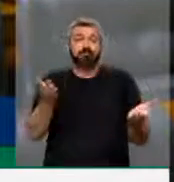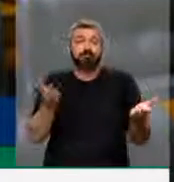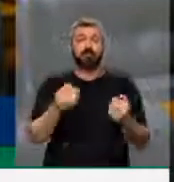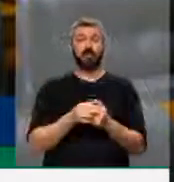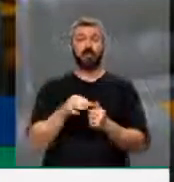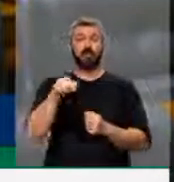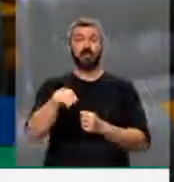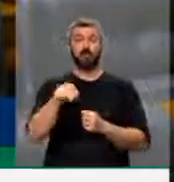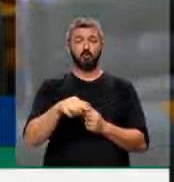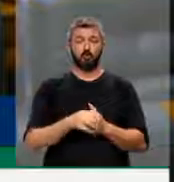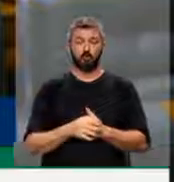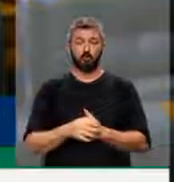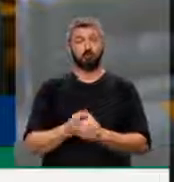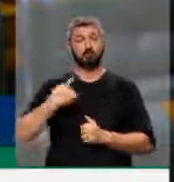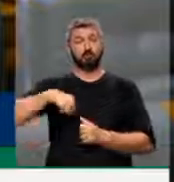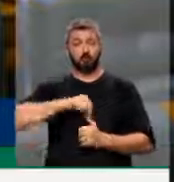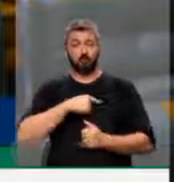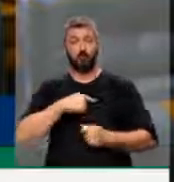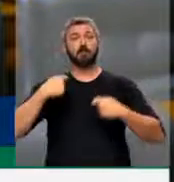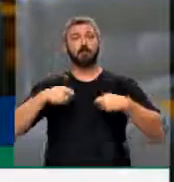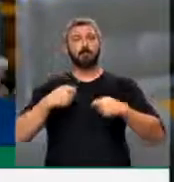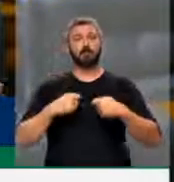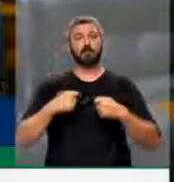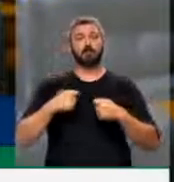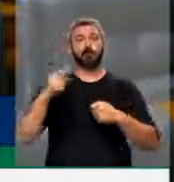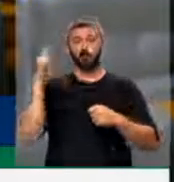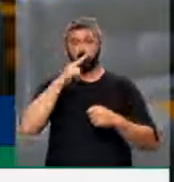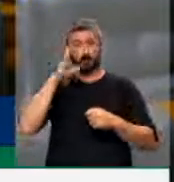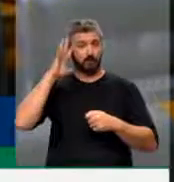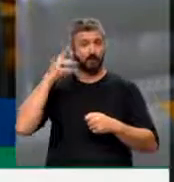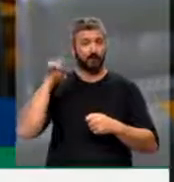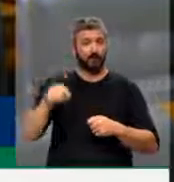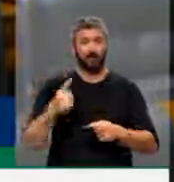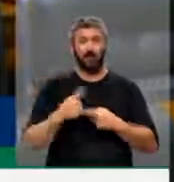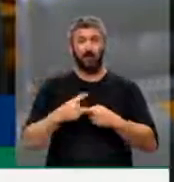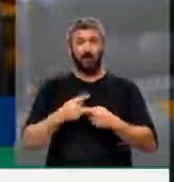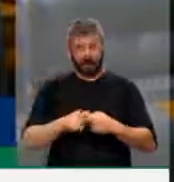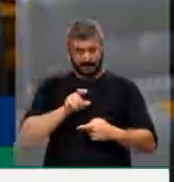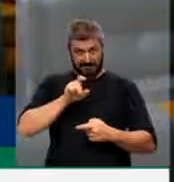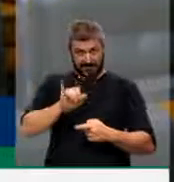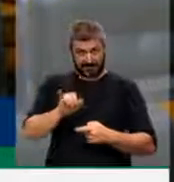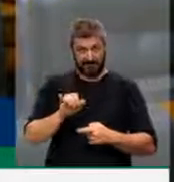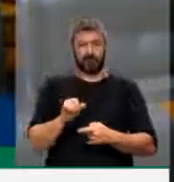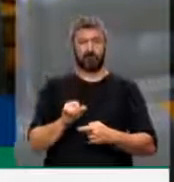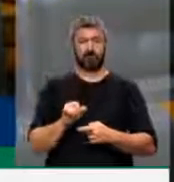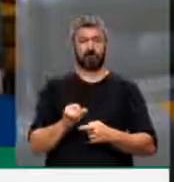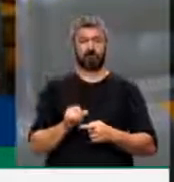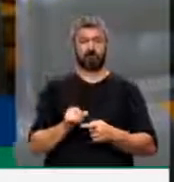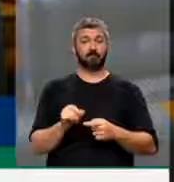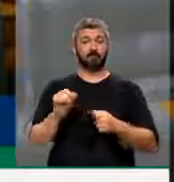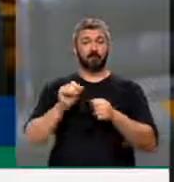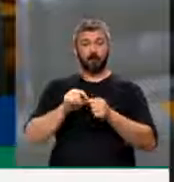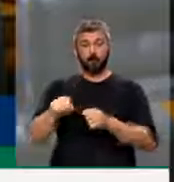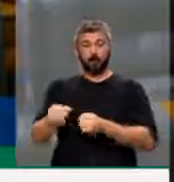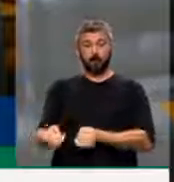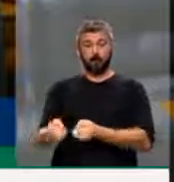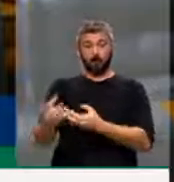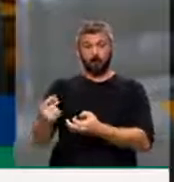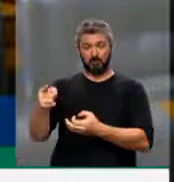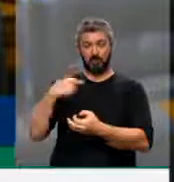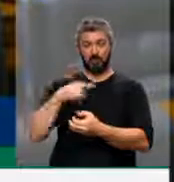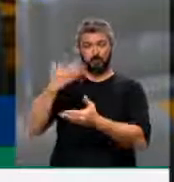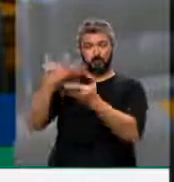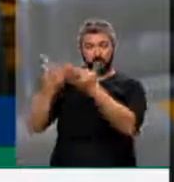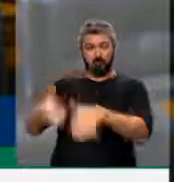esse é o cenário e que nós precisamos atacar com urgência, porque se nós matarmos quem produz e quem